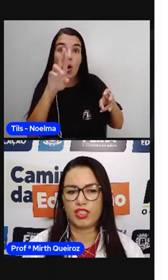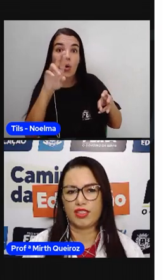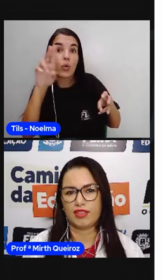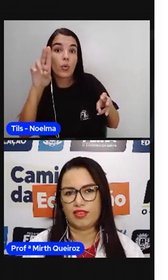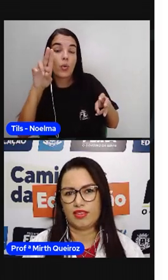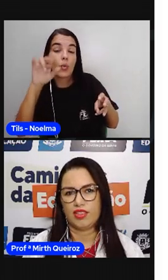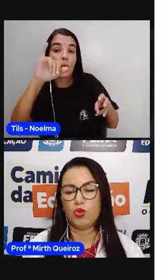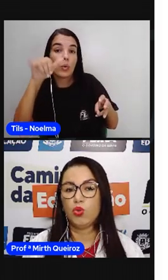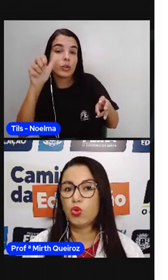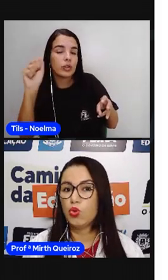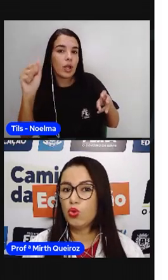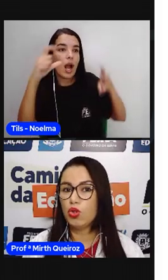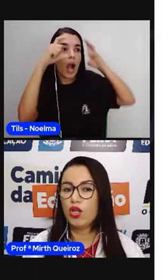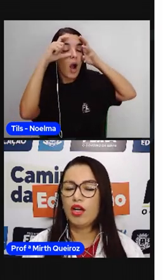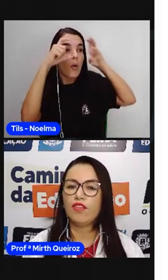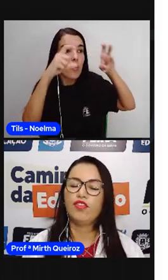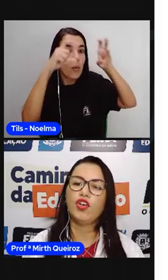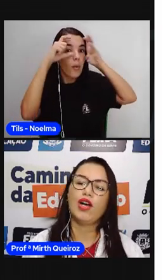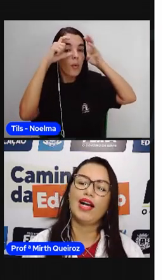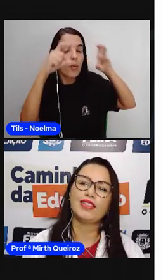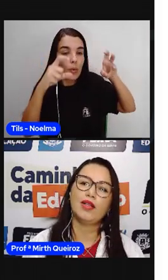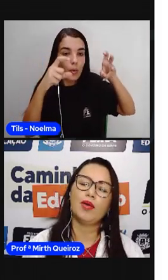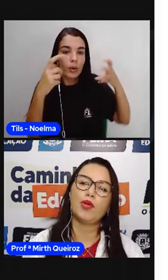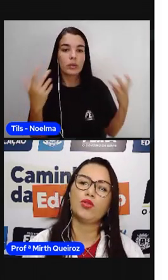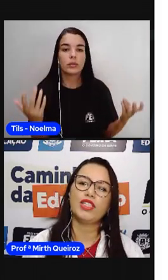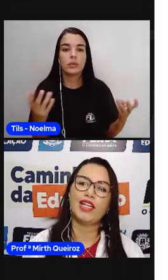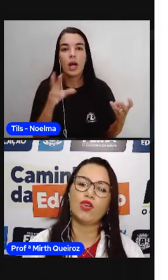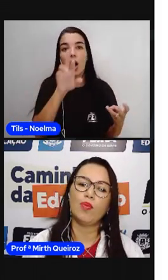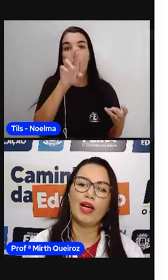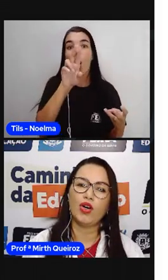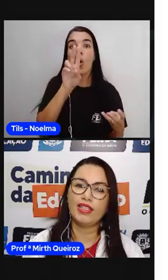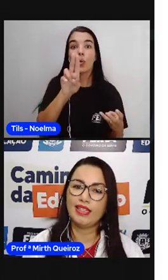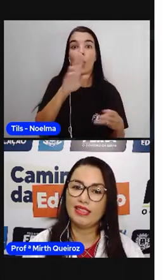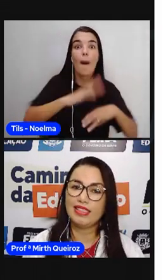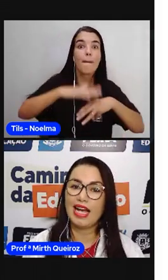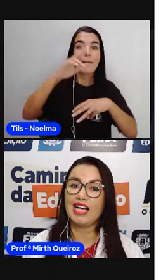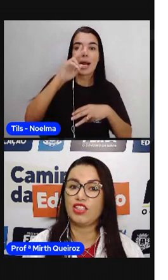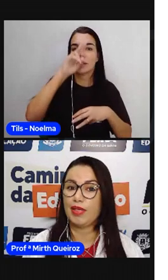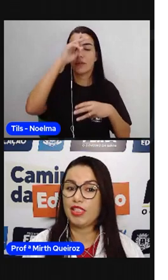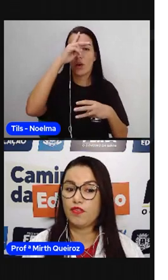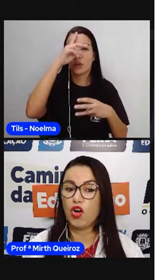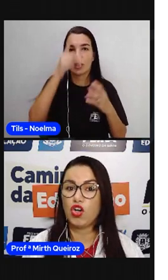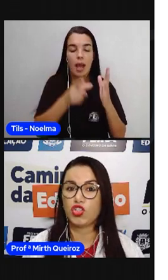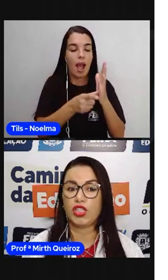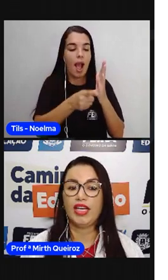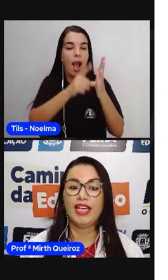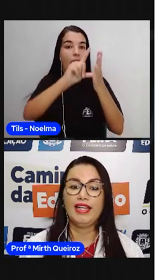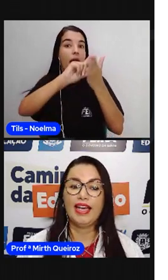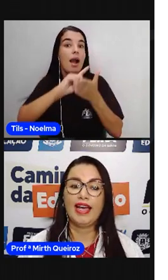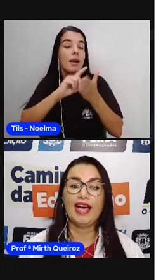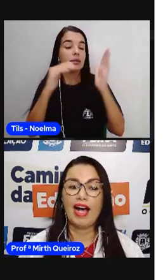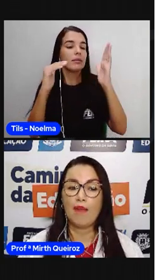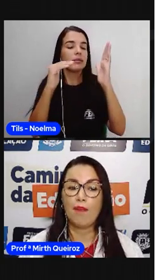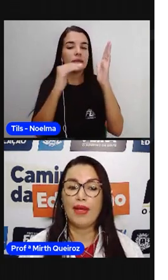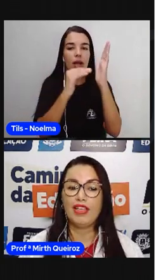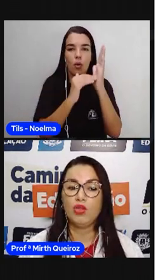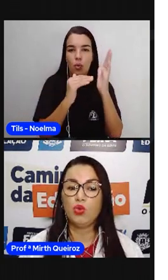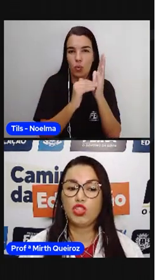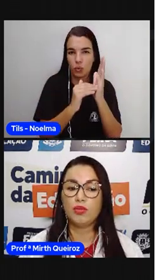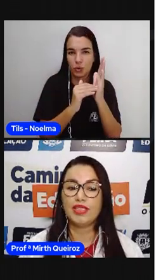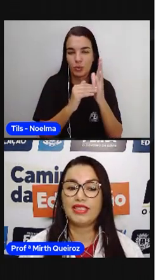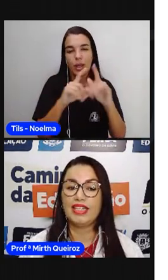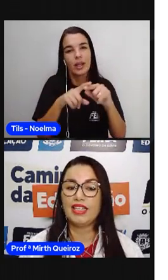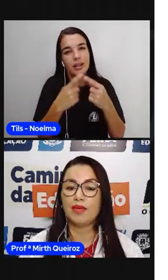Coruja. O ru foi a sílaba pronunciada com maior intensidade, a mais forte. E é a